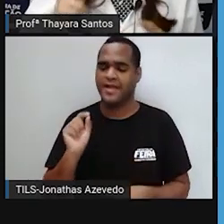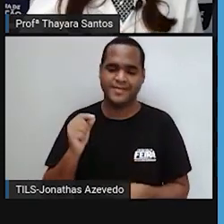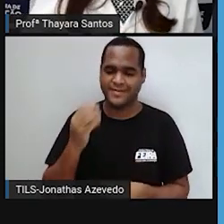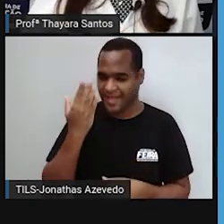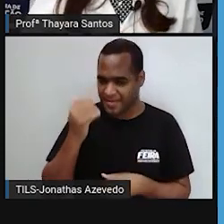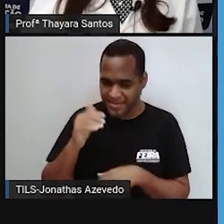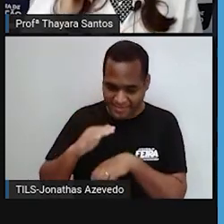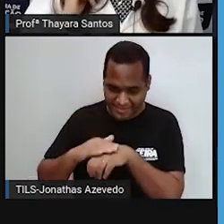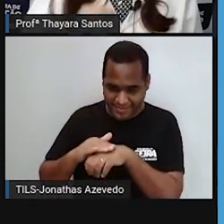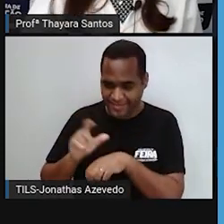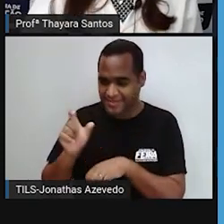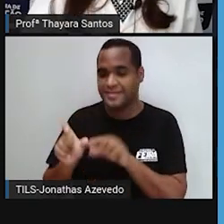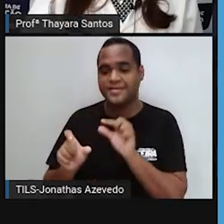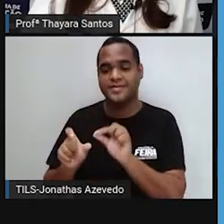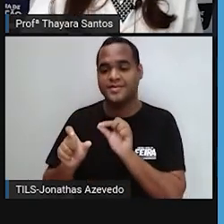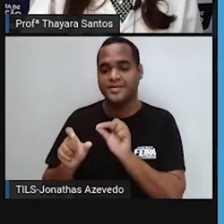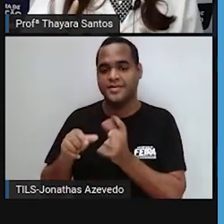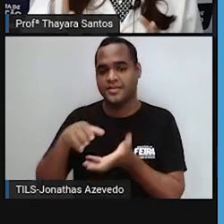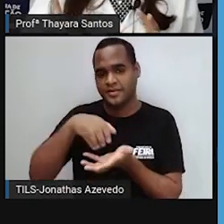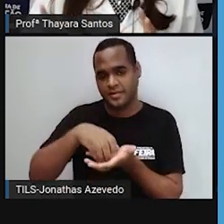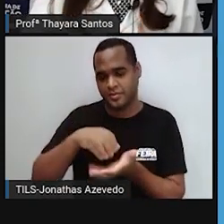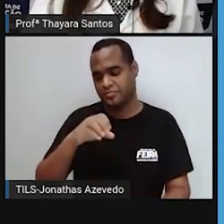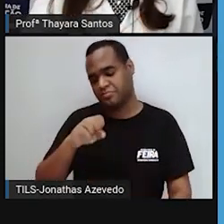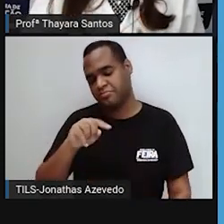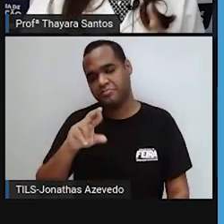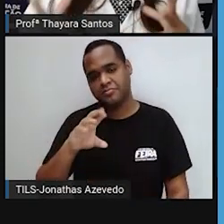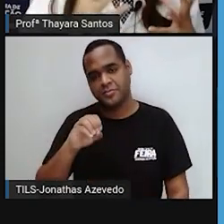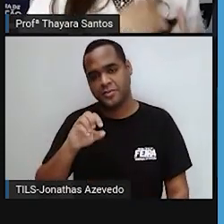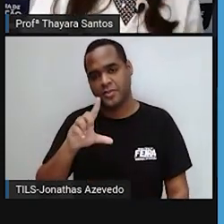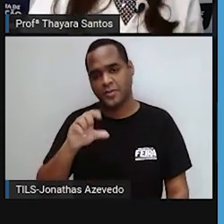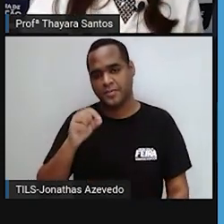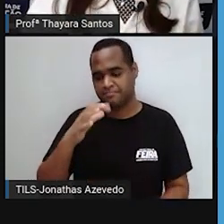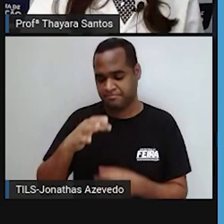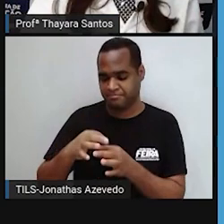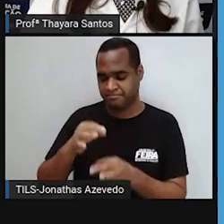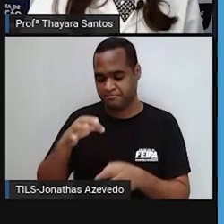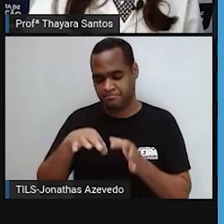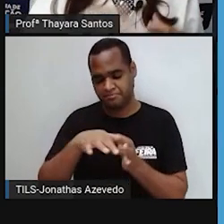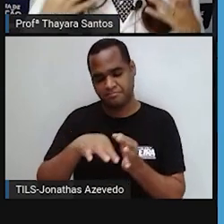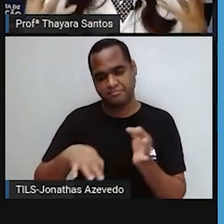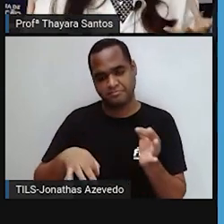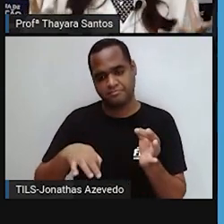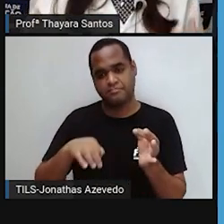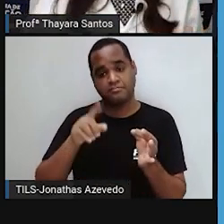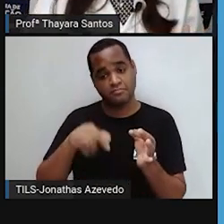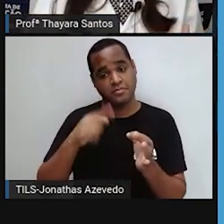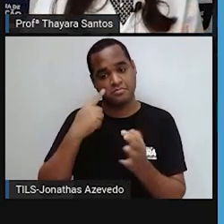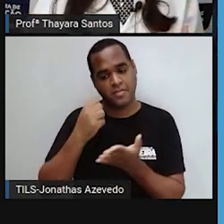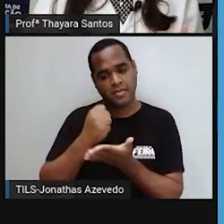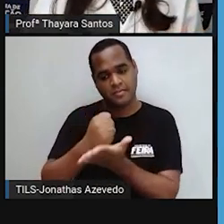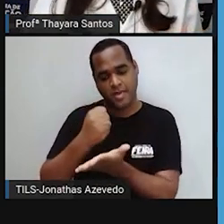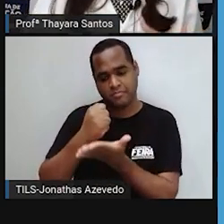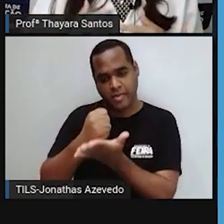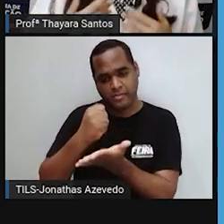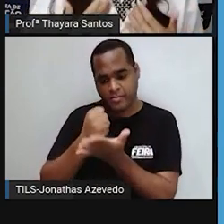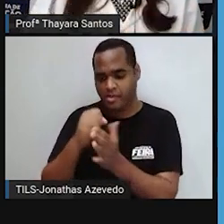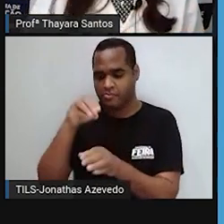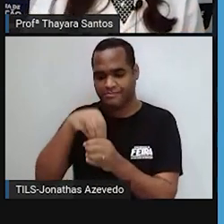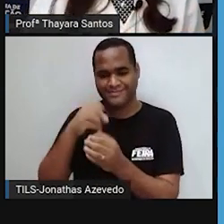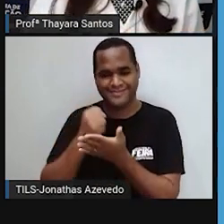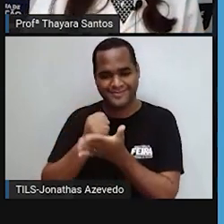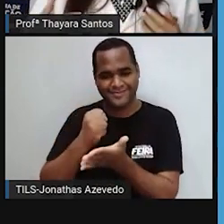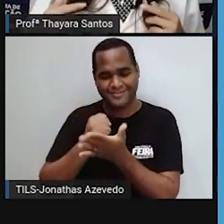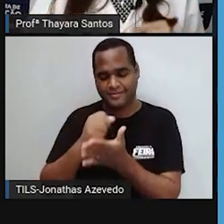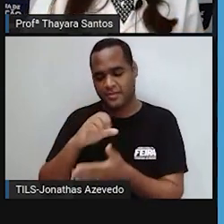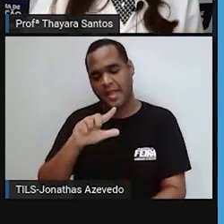é justamente o centríolo. Então, o centríolo vai compor esse citoesqueleto, vai dar sustentação para as células, e